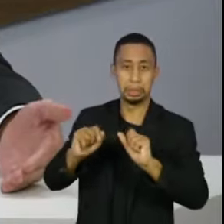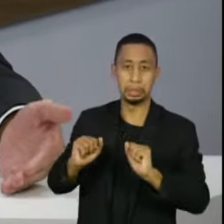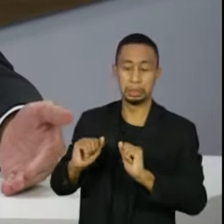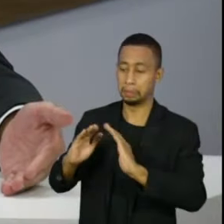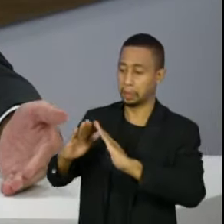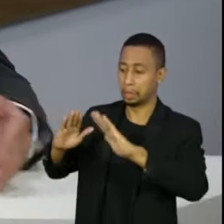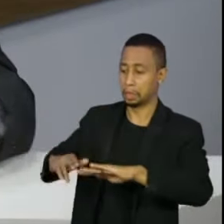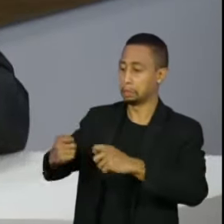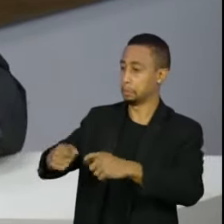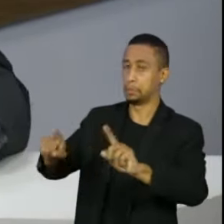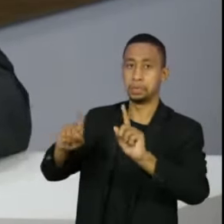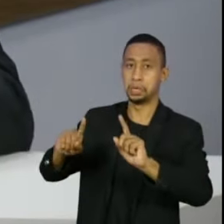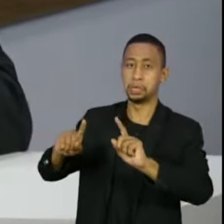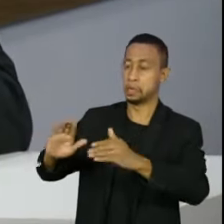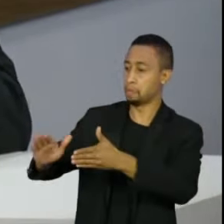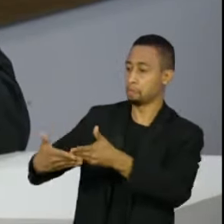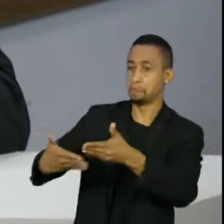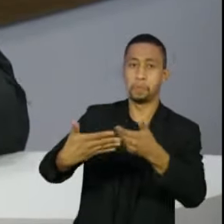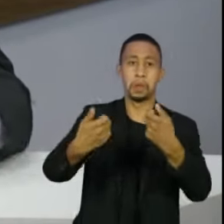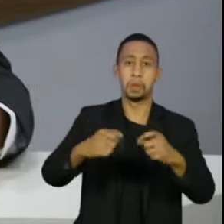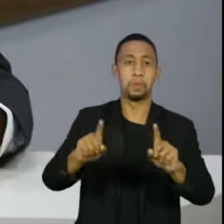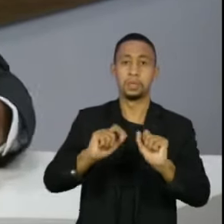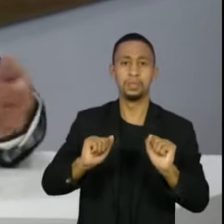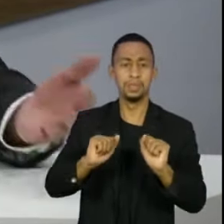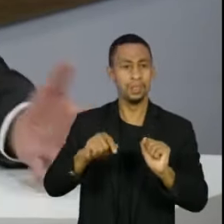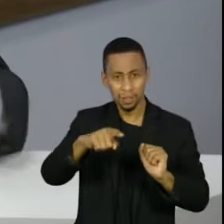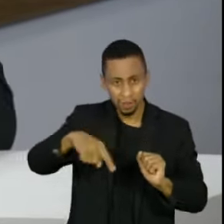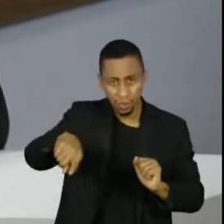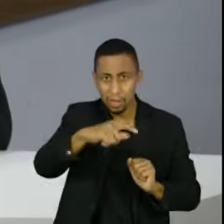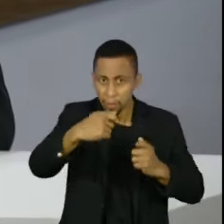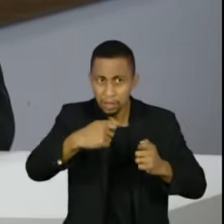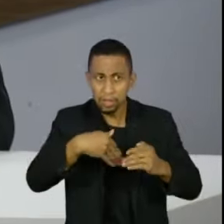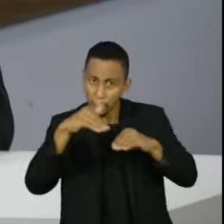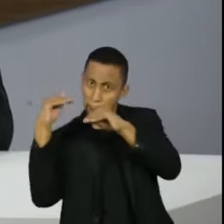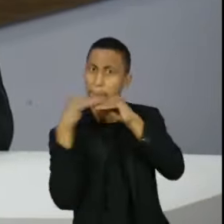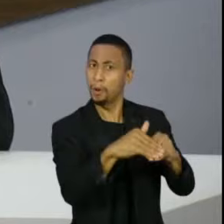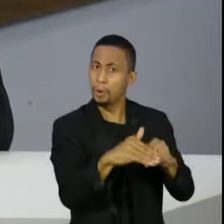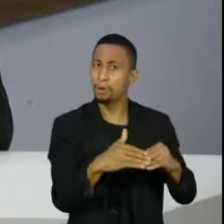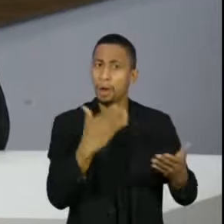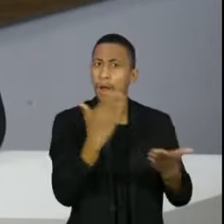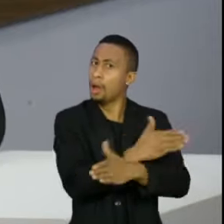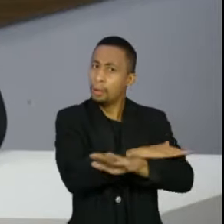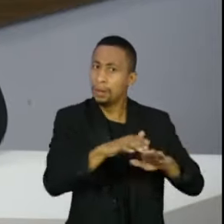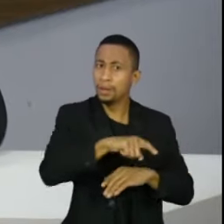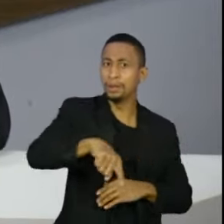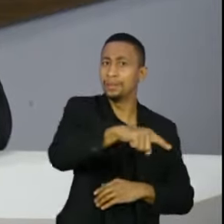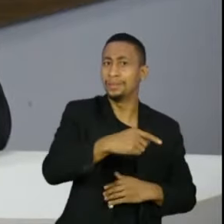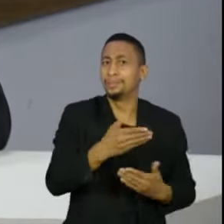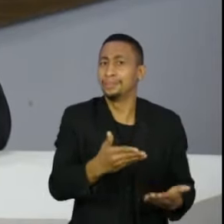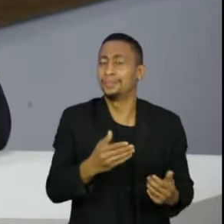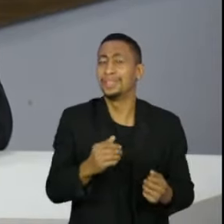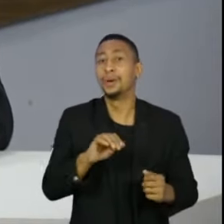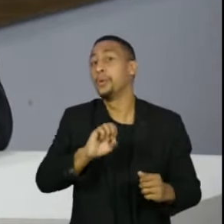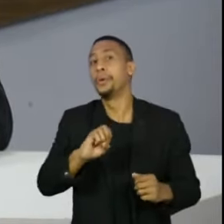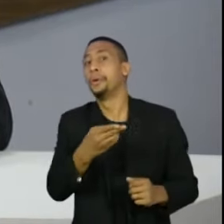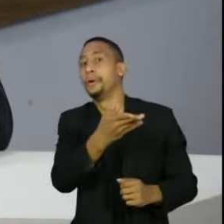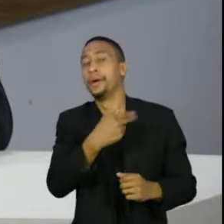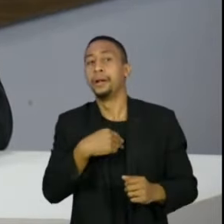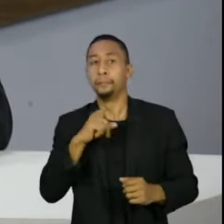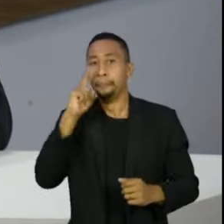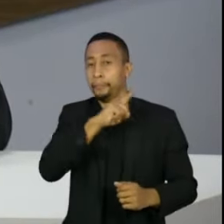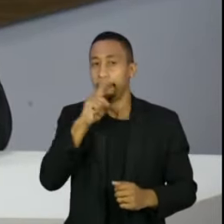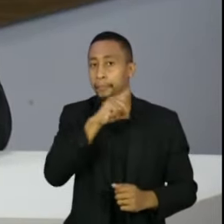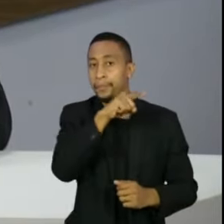destina recursos específicos e devidos para os estados, ou o presidente da República que falha na